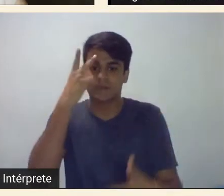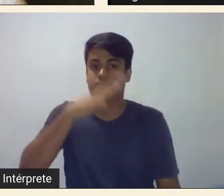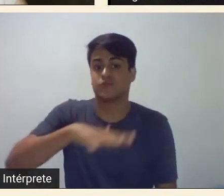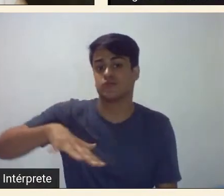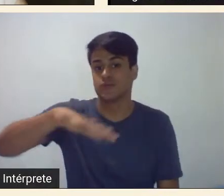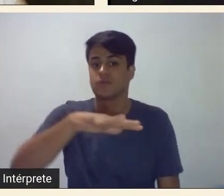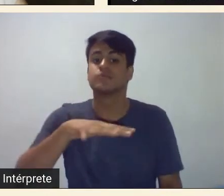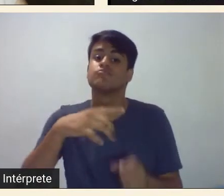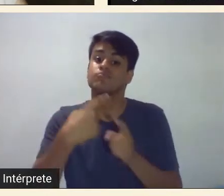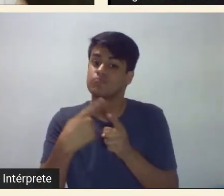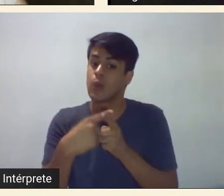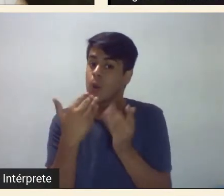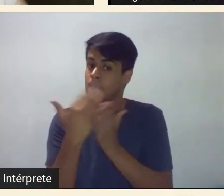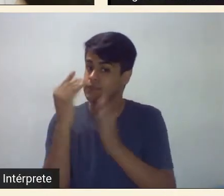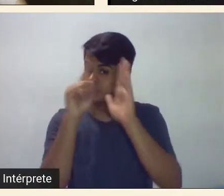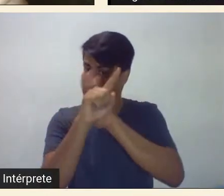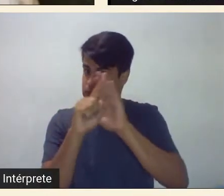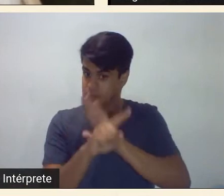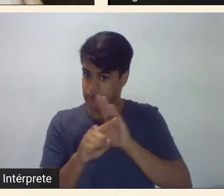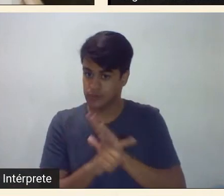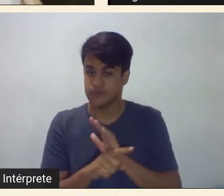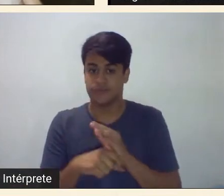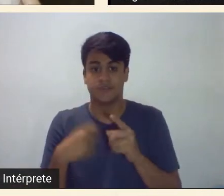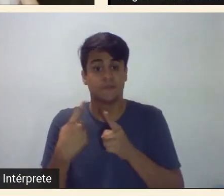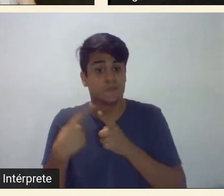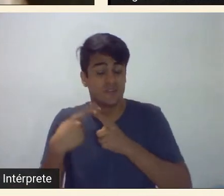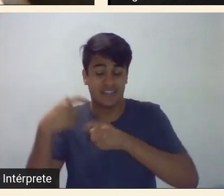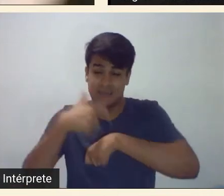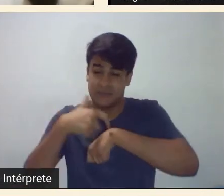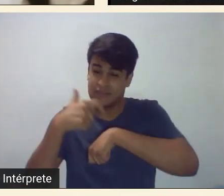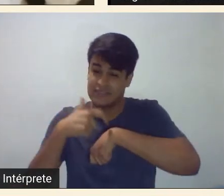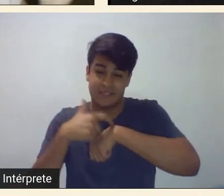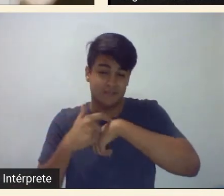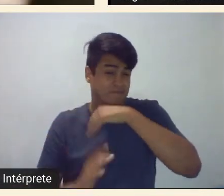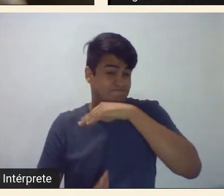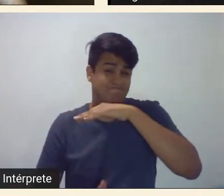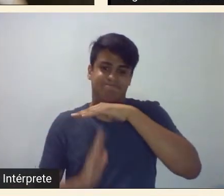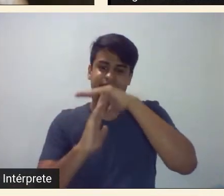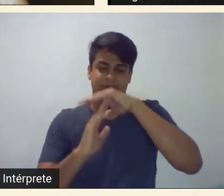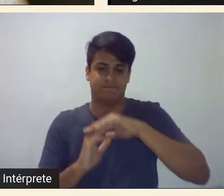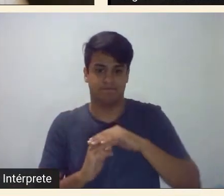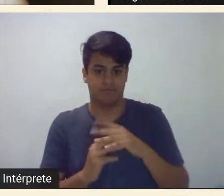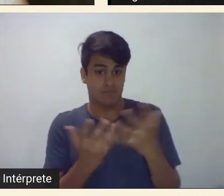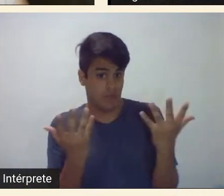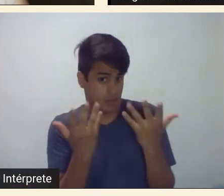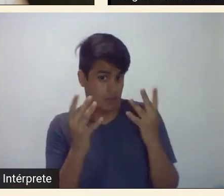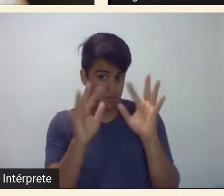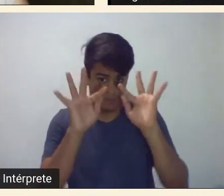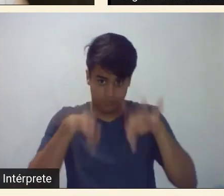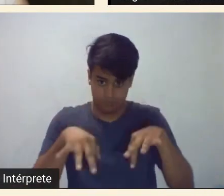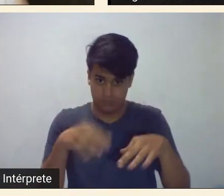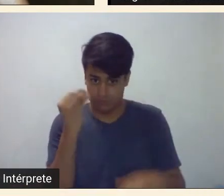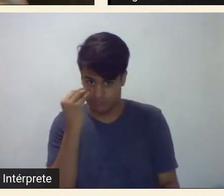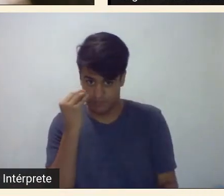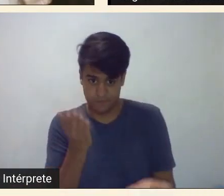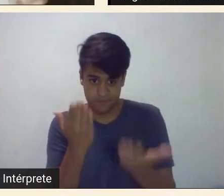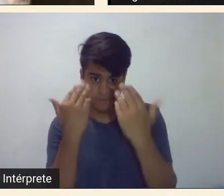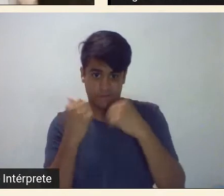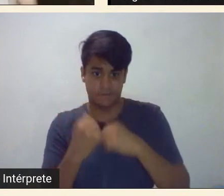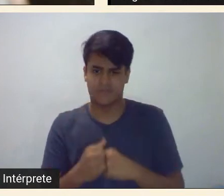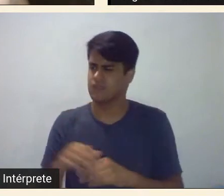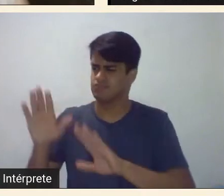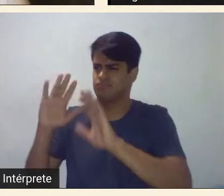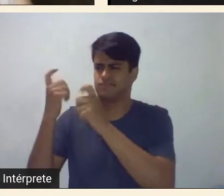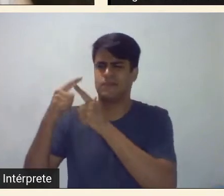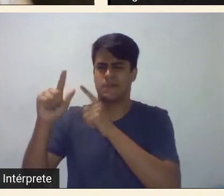público comece a fazer as perguntas porque nosso tempo já se foi você gostaria de encerrar de alguma maneira ou não? Não, tudo